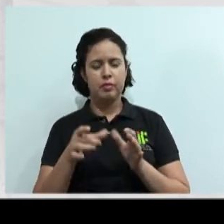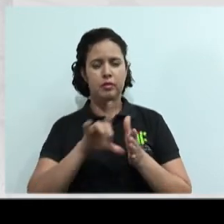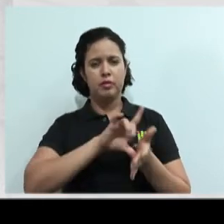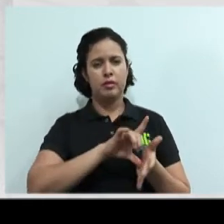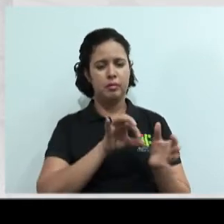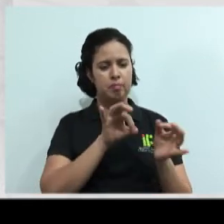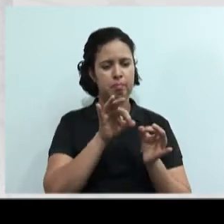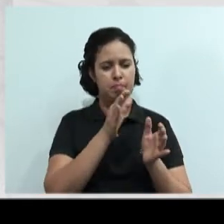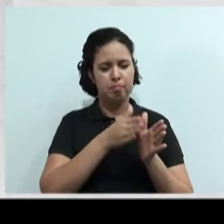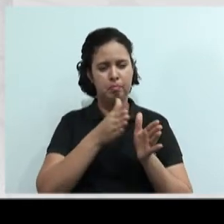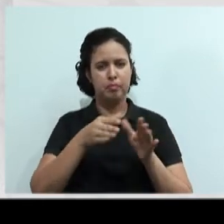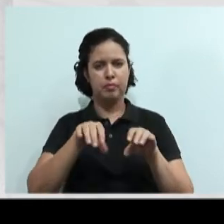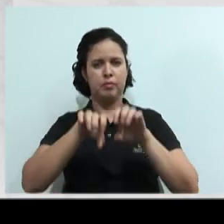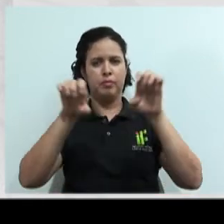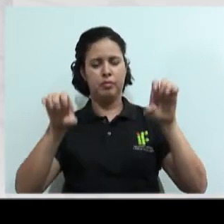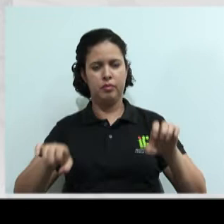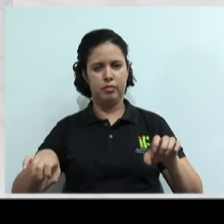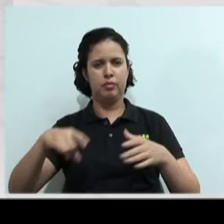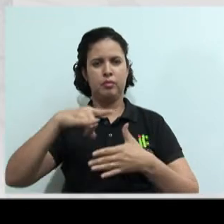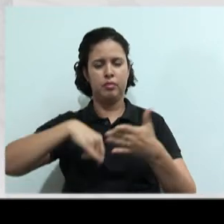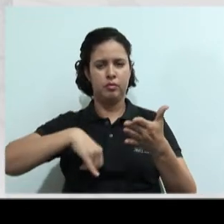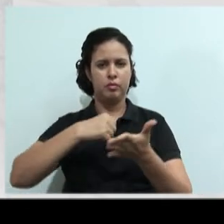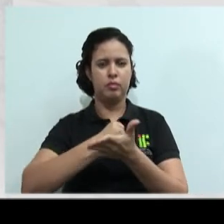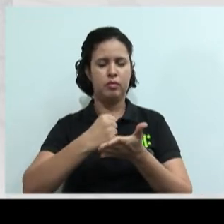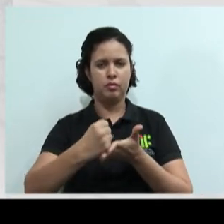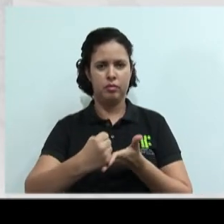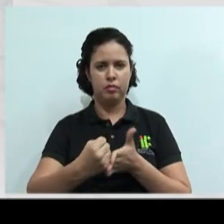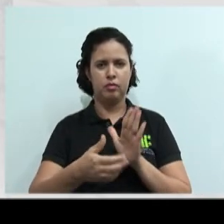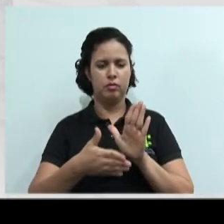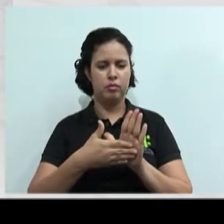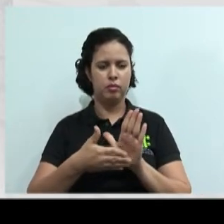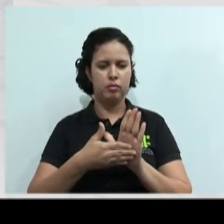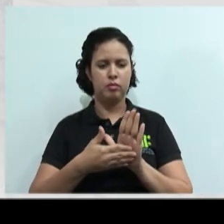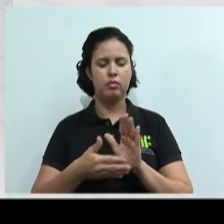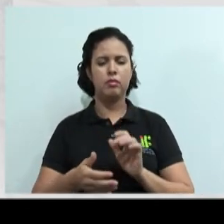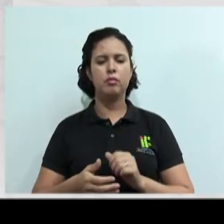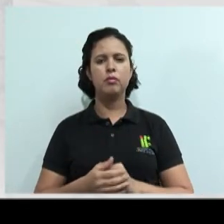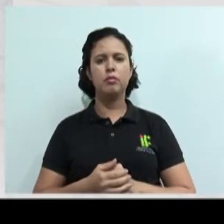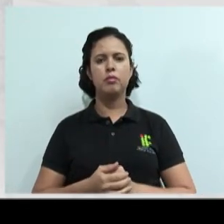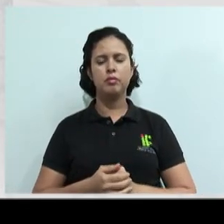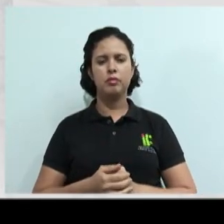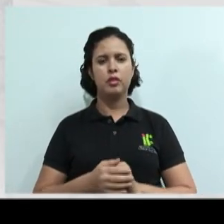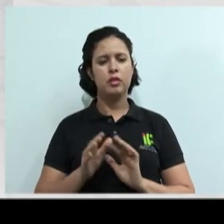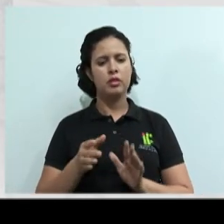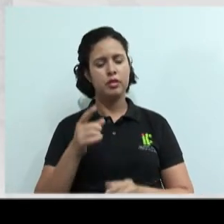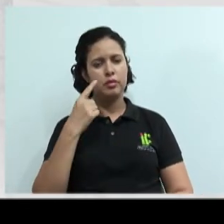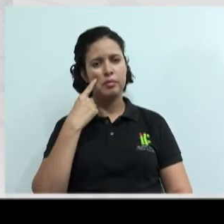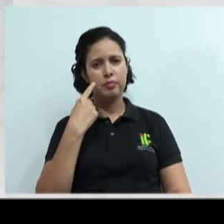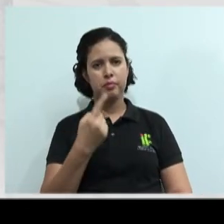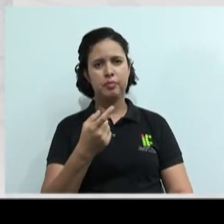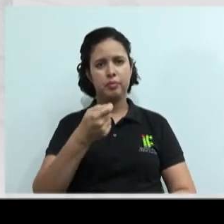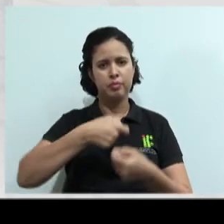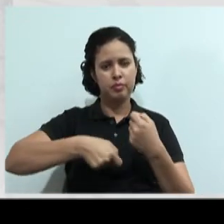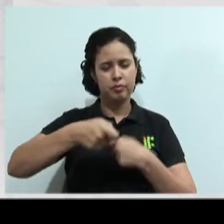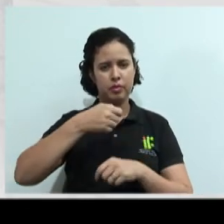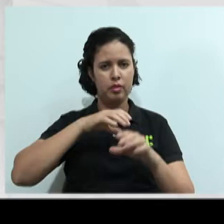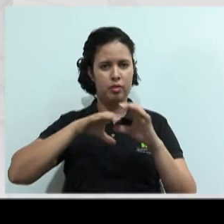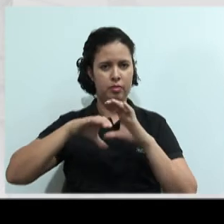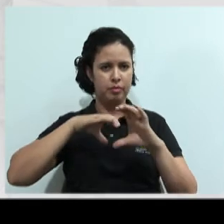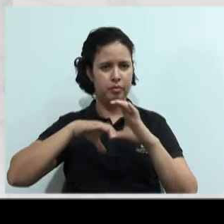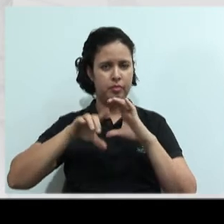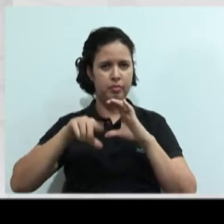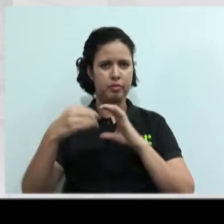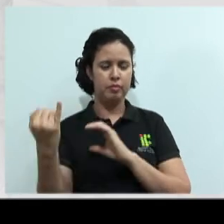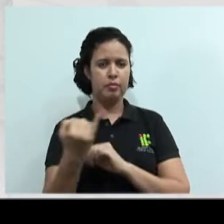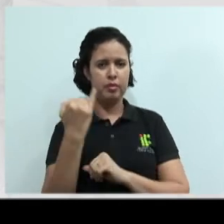e estruture e documente com qualidade a sua proposta. Então, nós já vimos aí que numa negociação a comunicação é